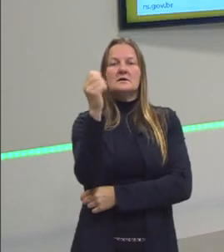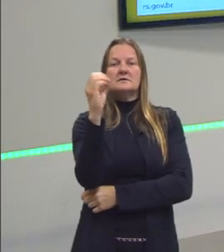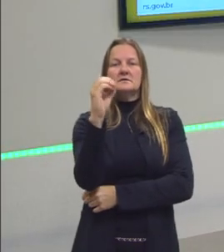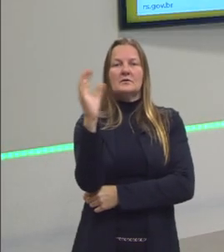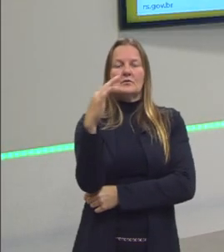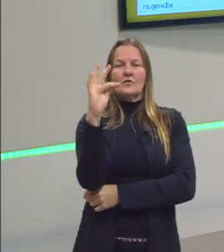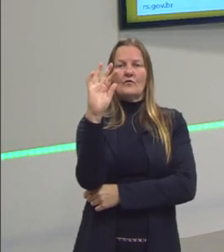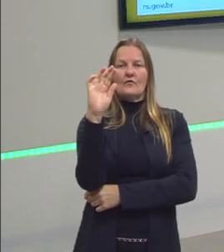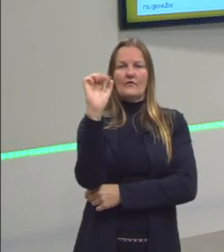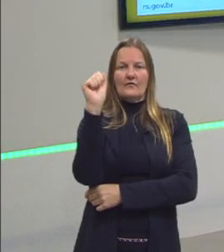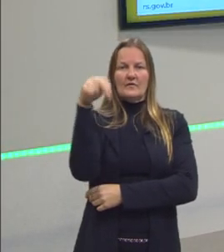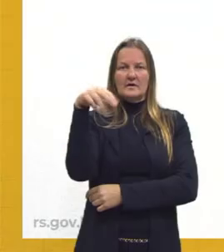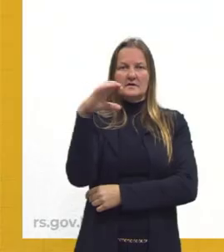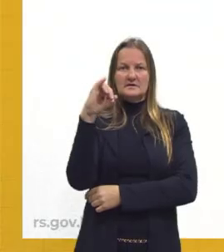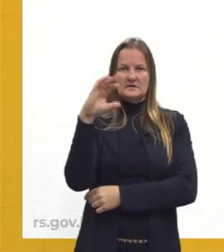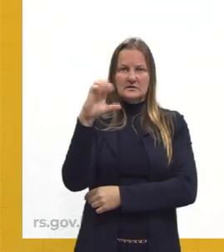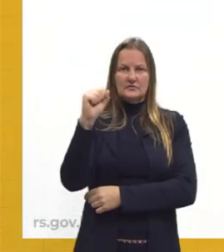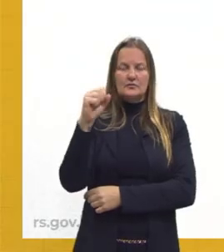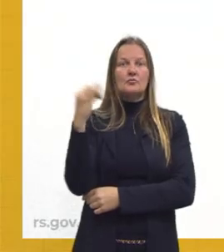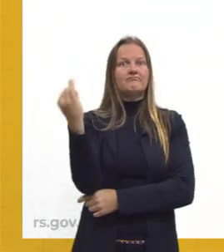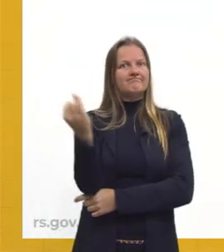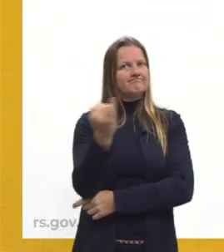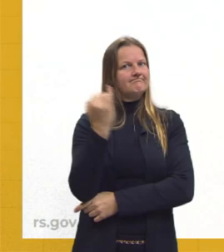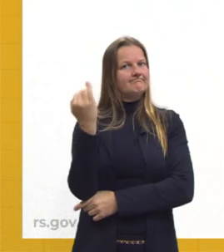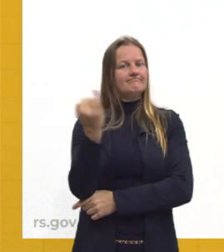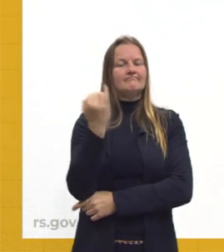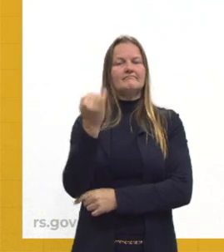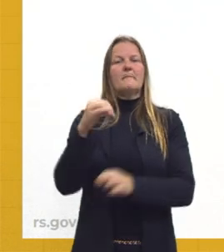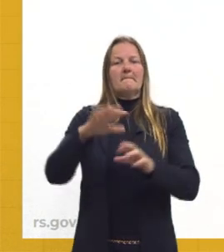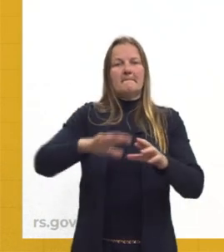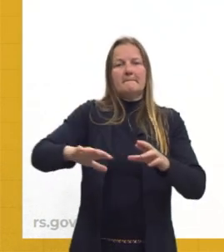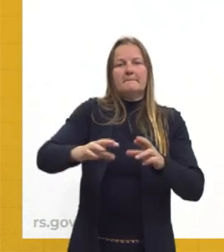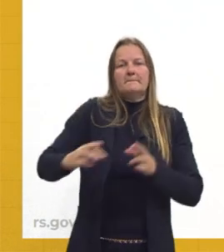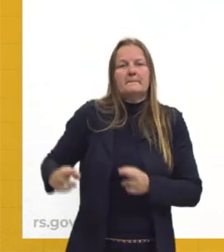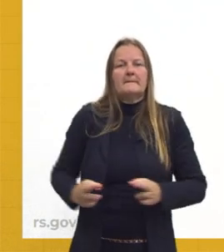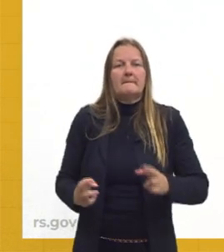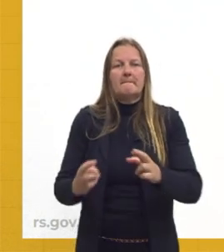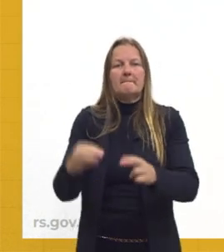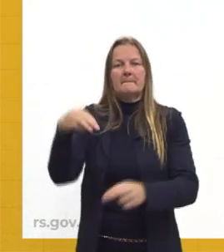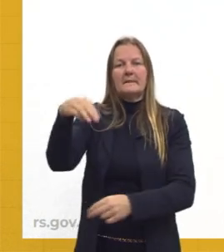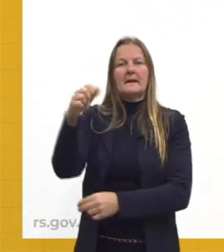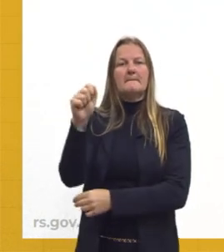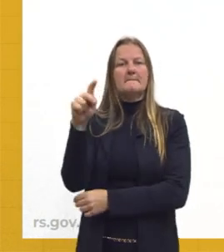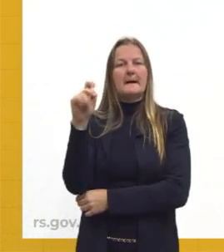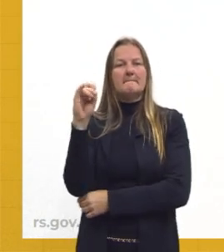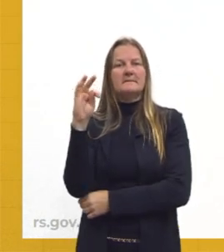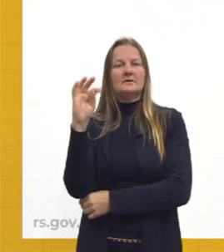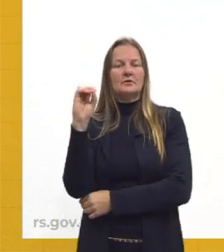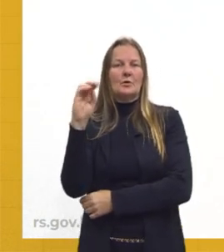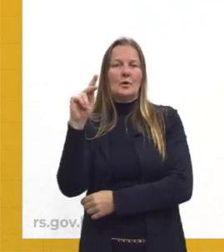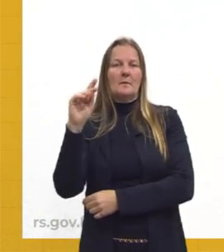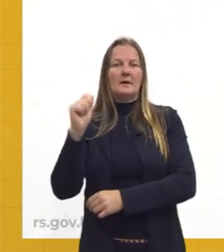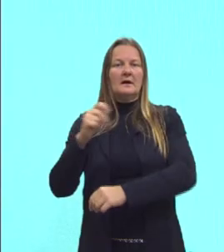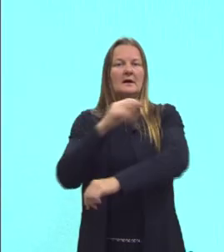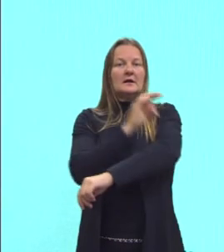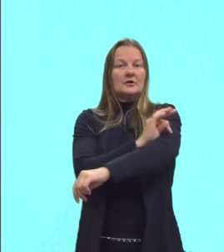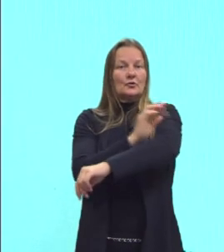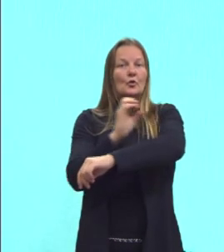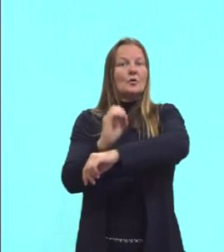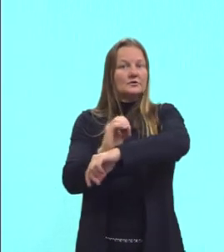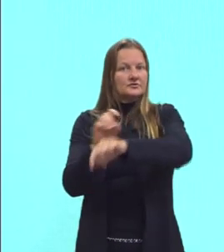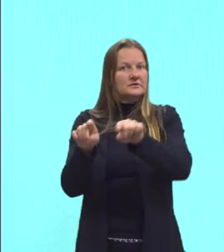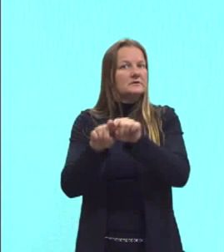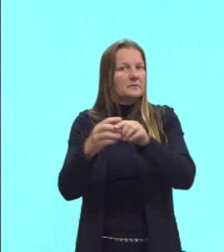uma área ali bem grande, justamente dessa área do Mapitoba, tá? Então, ela é banhada pelo Rio São Francisco.